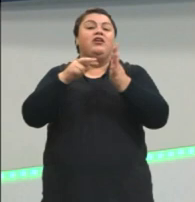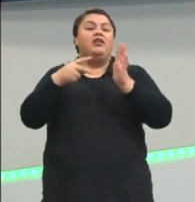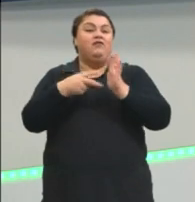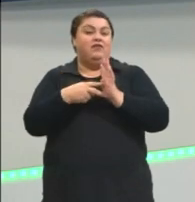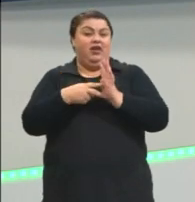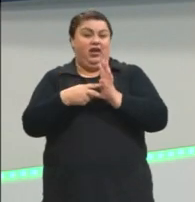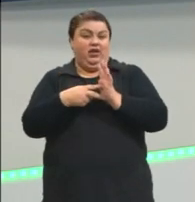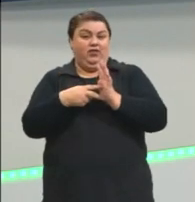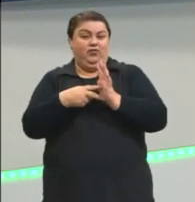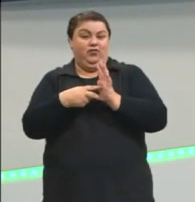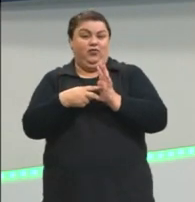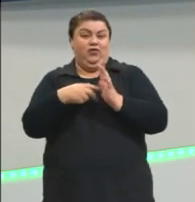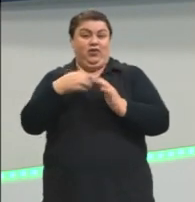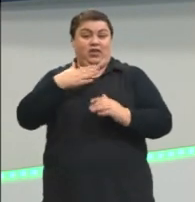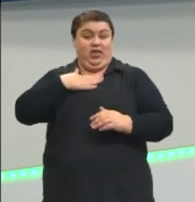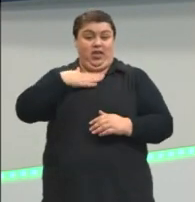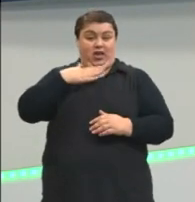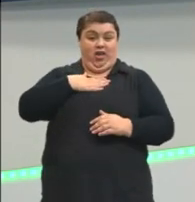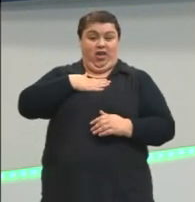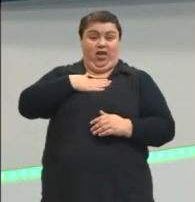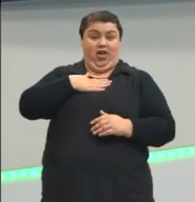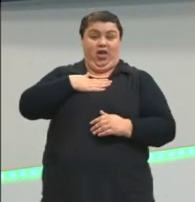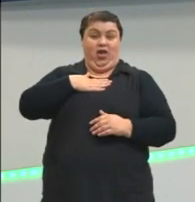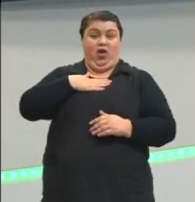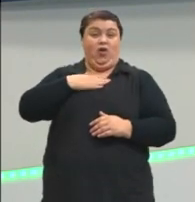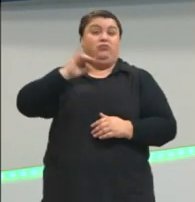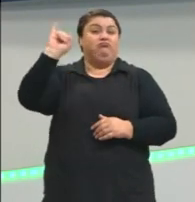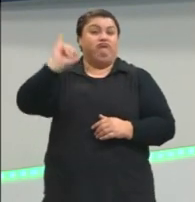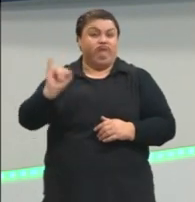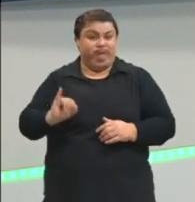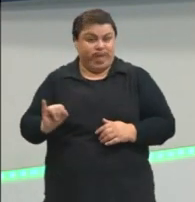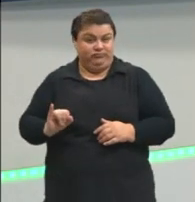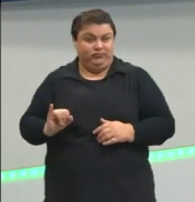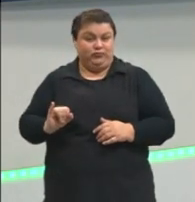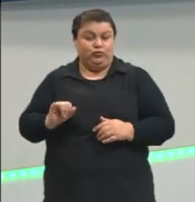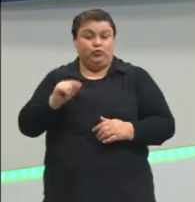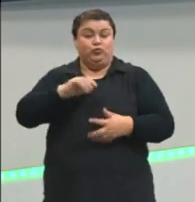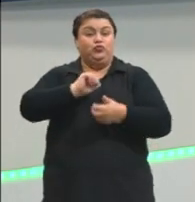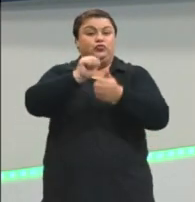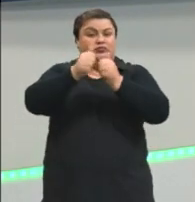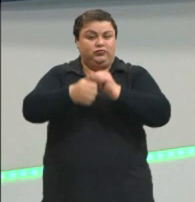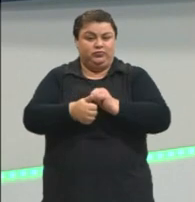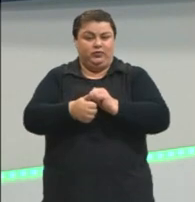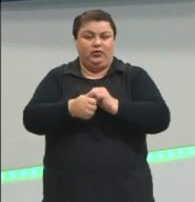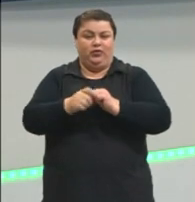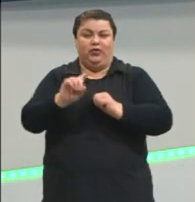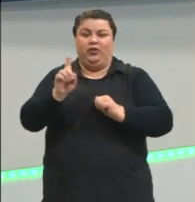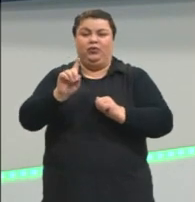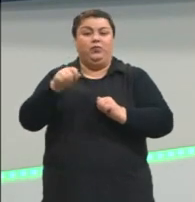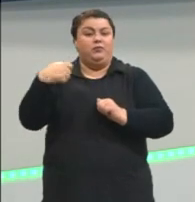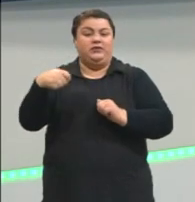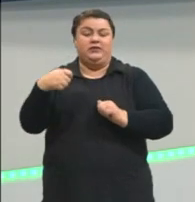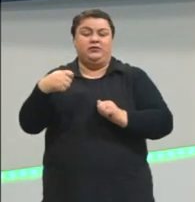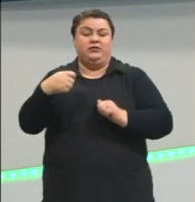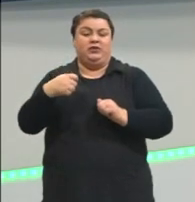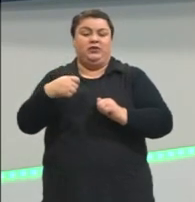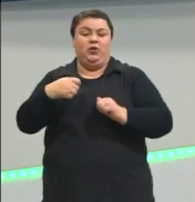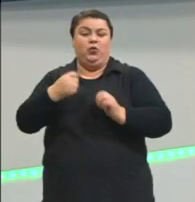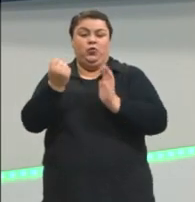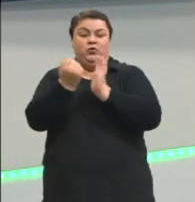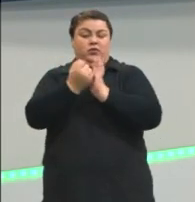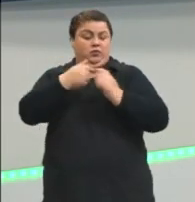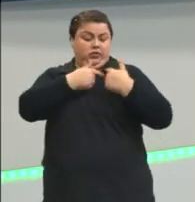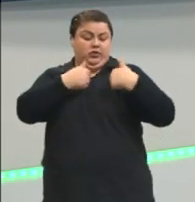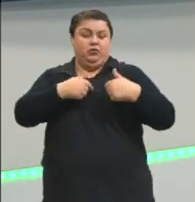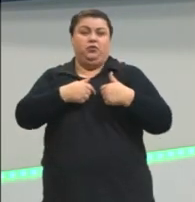torço para o internacional? Num jogo de futebol, eu não precisava nem ter o símbolo no peito. Eu estou